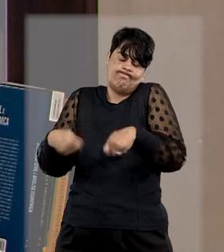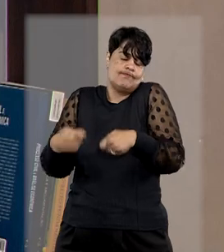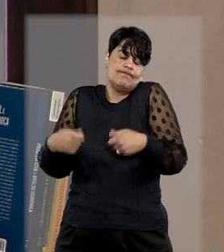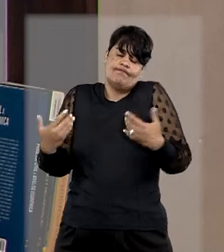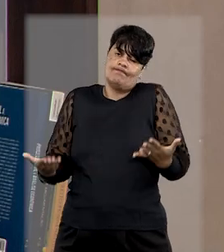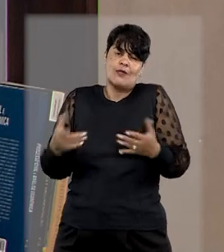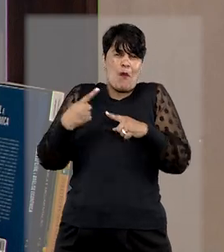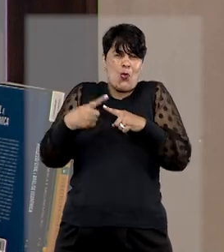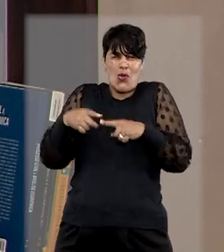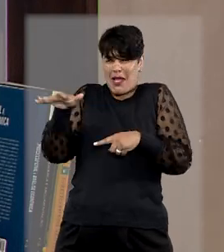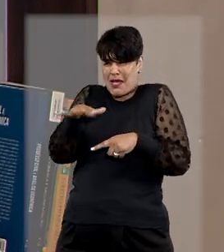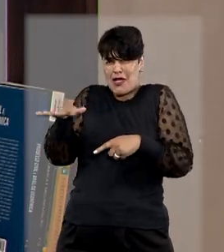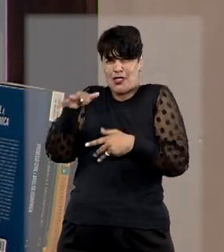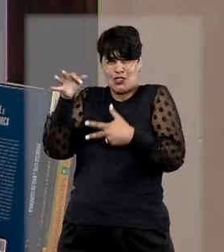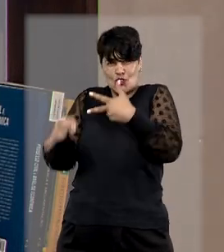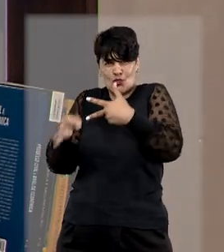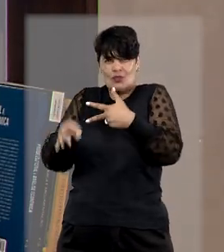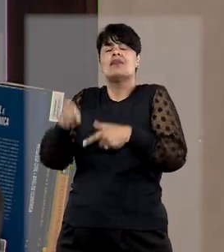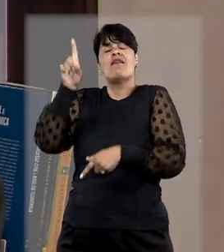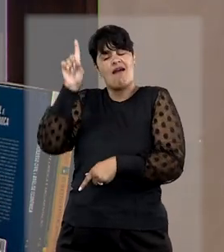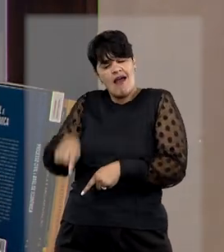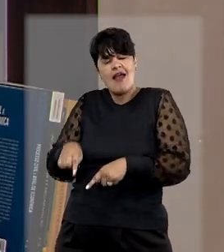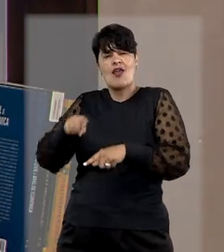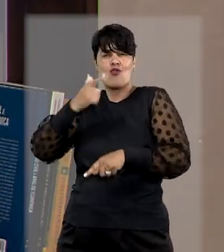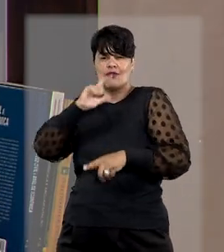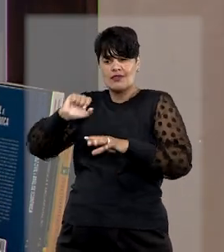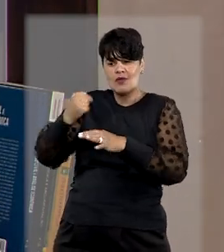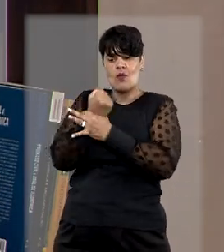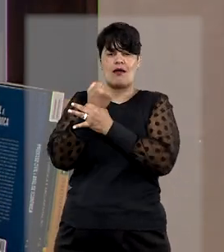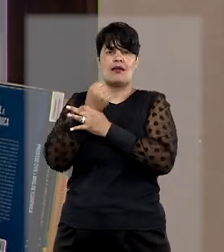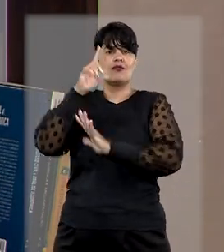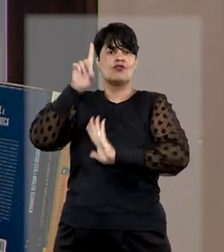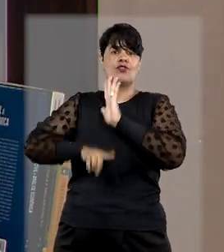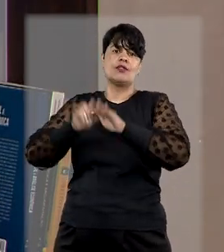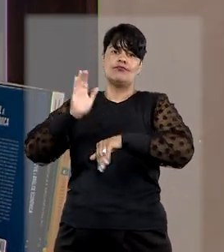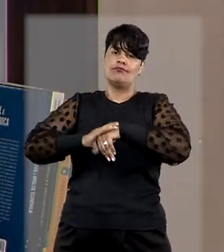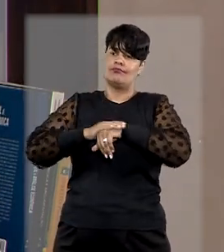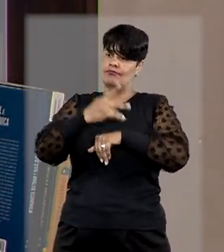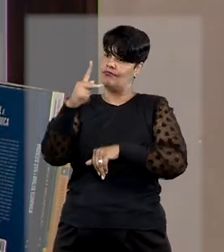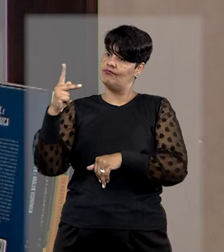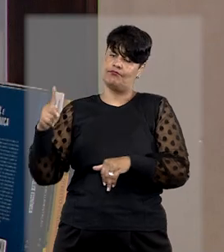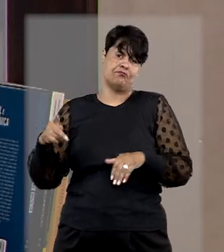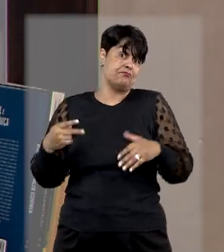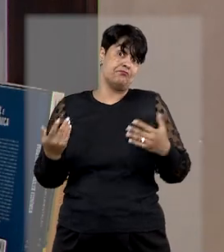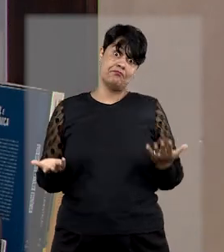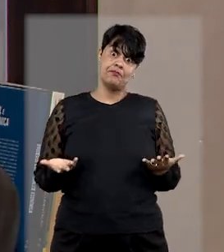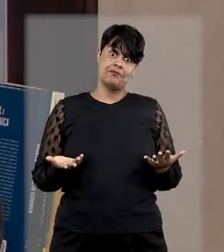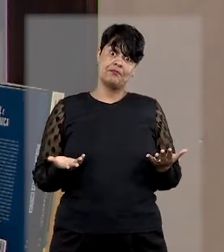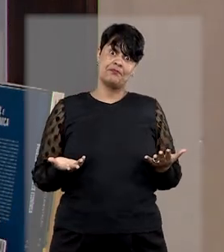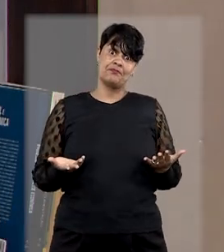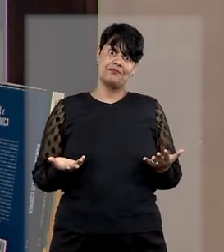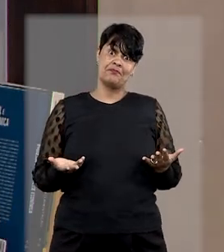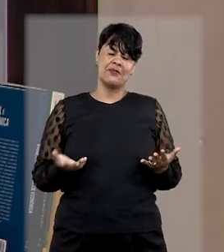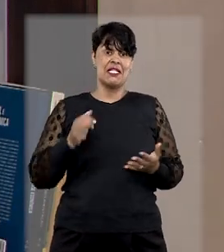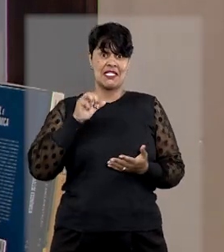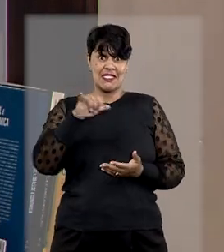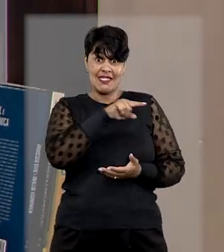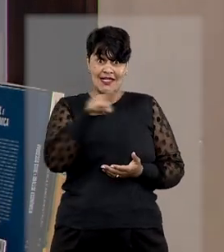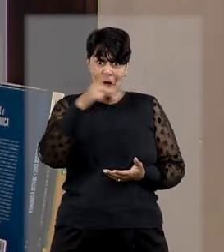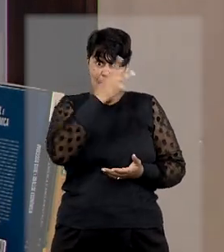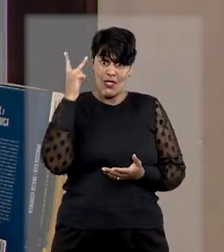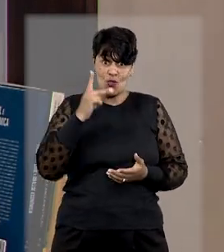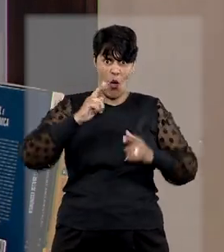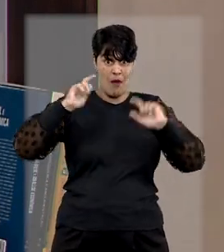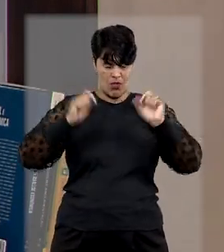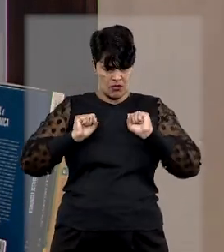aí para resguardar os direitos dos cidadãos, inclusive dos consumidores. Quanto mais as pessoas forem atrás dos